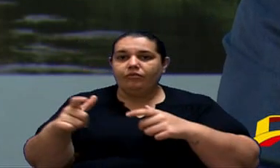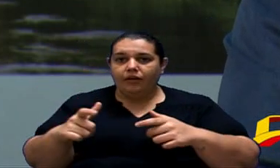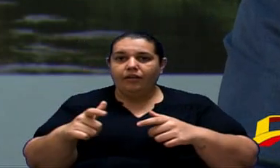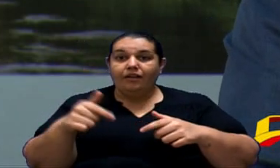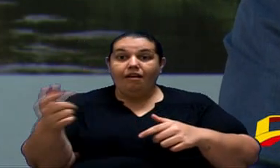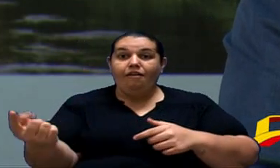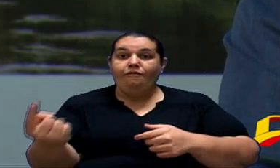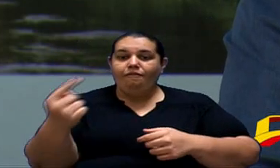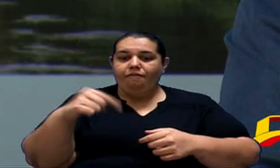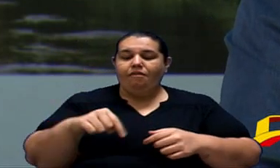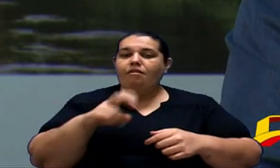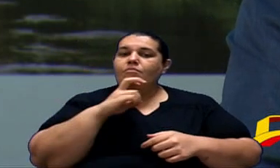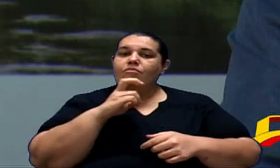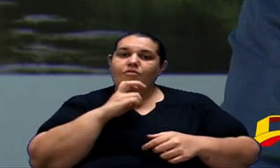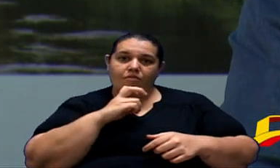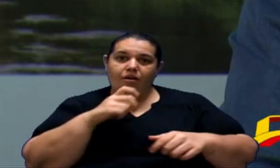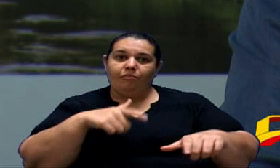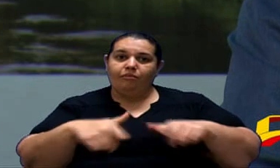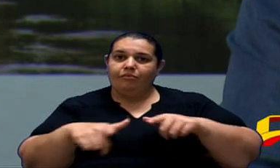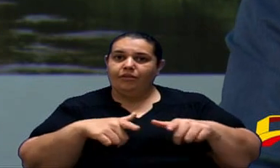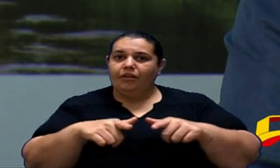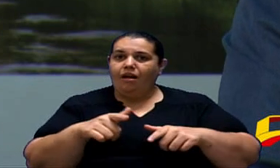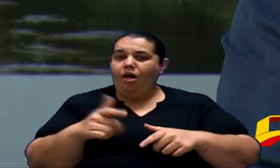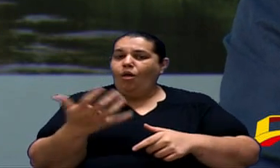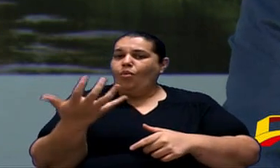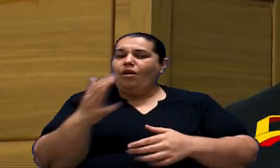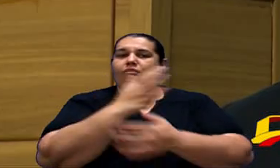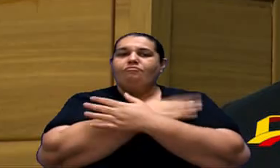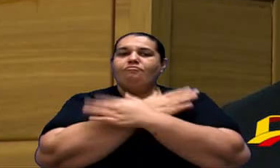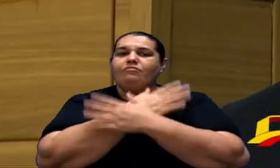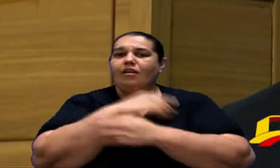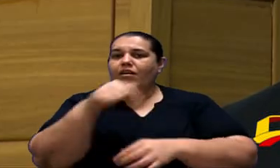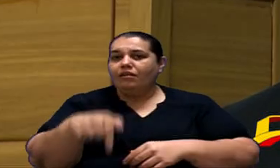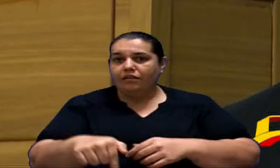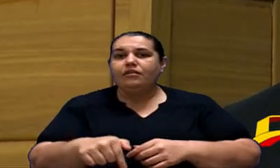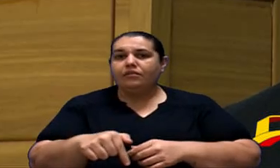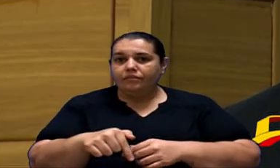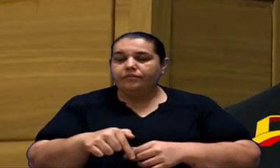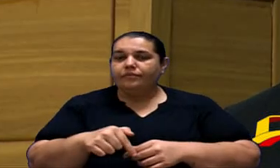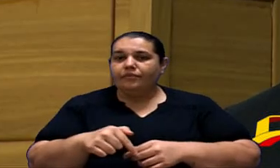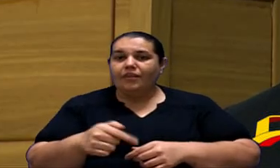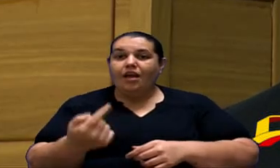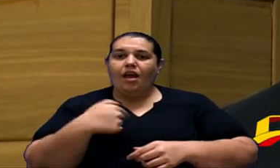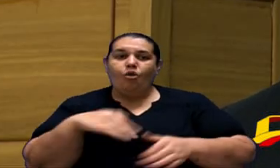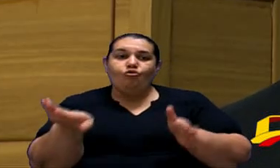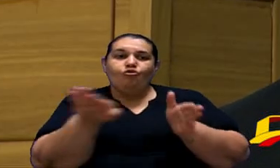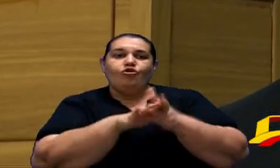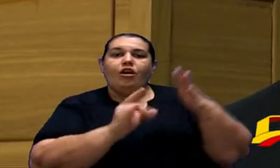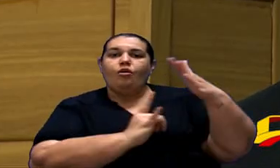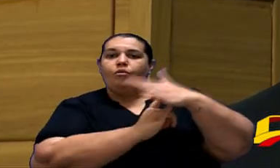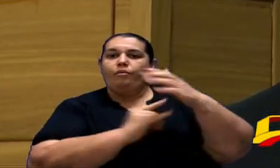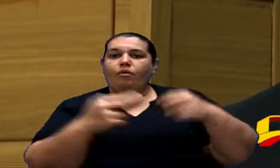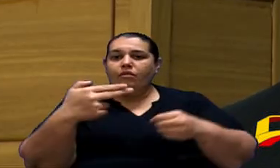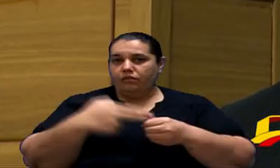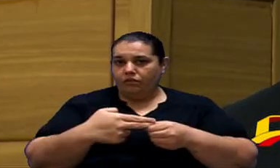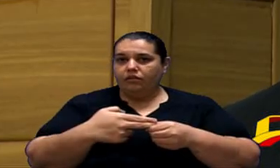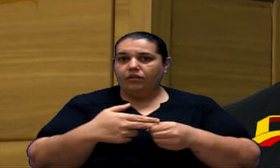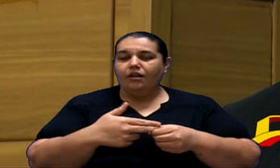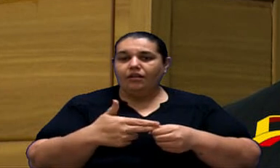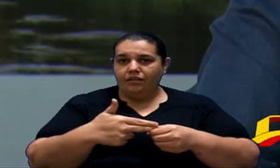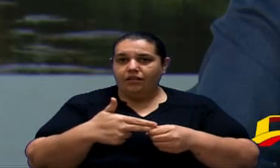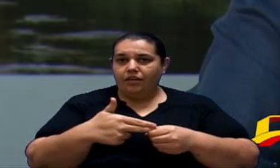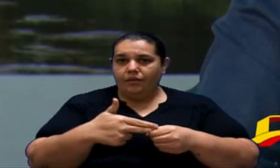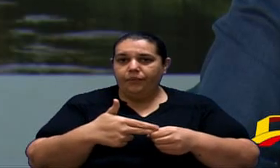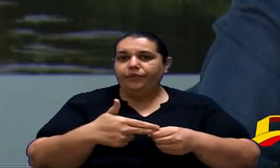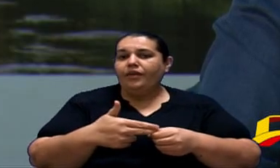Trabalhar E nós Não queremos Desemprego Aqui E se eu Não quero Chegar No posto De gasolina E ver Um pai De família Que